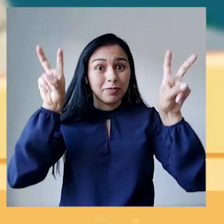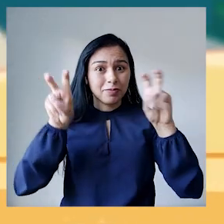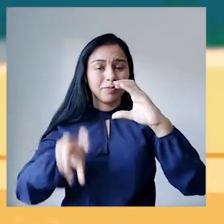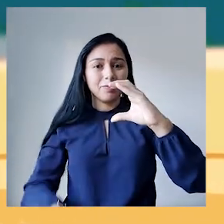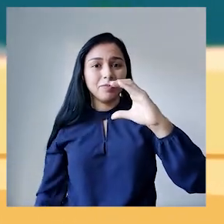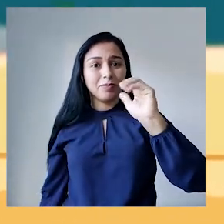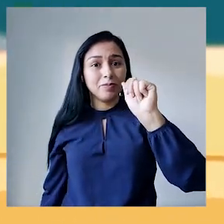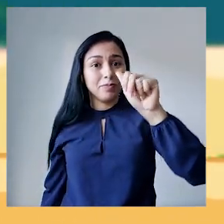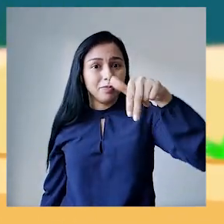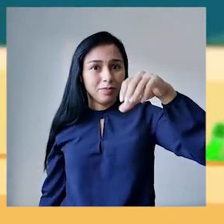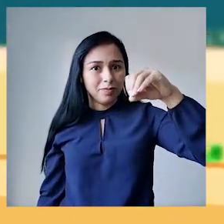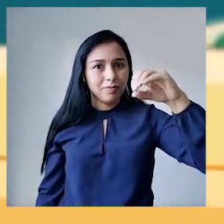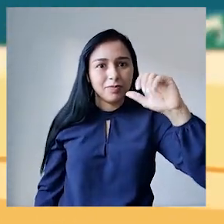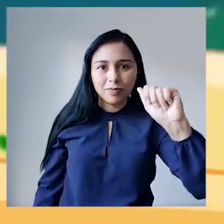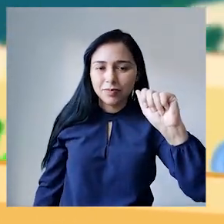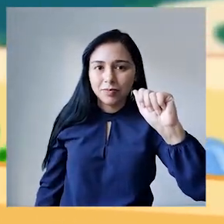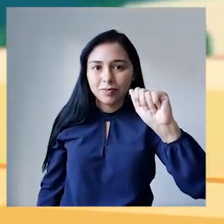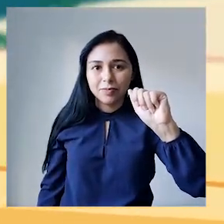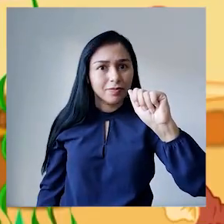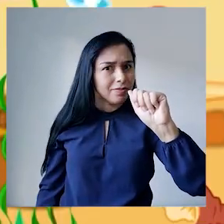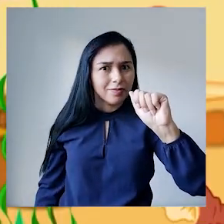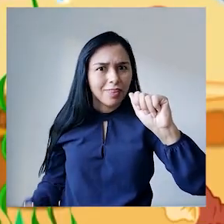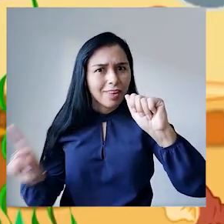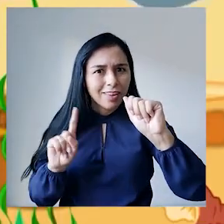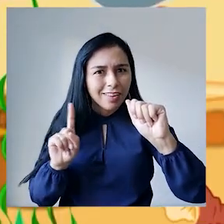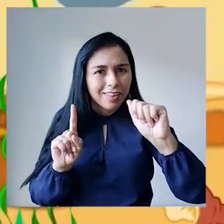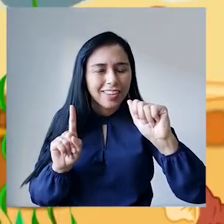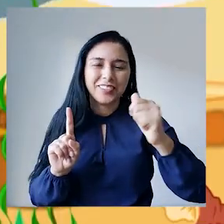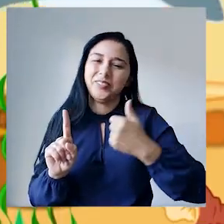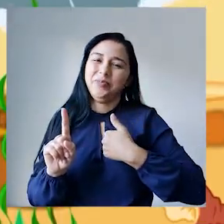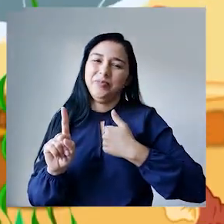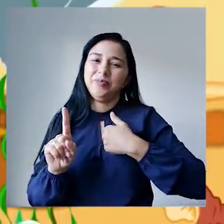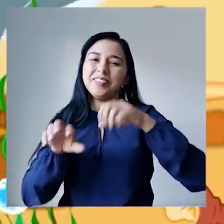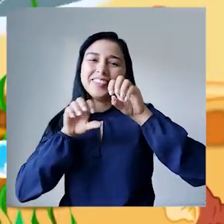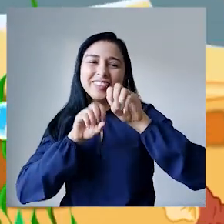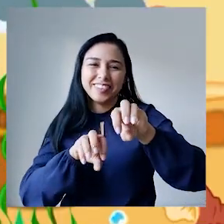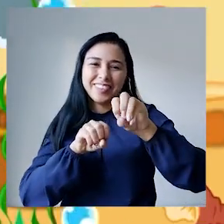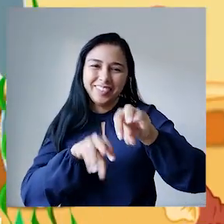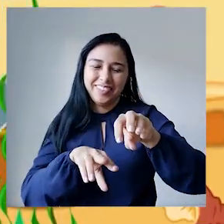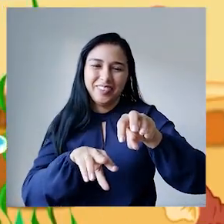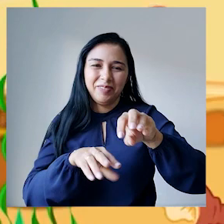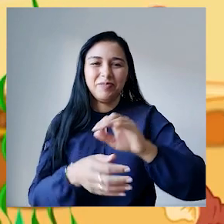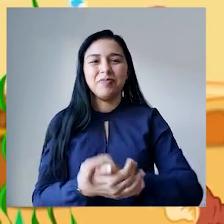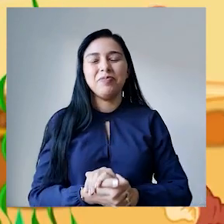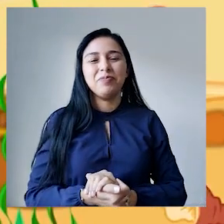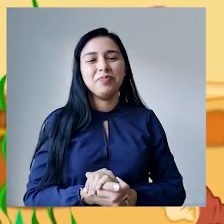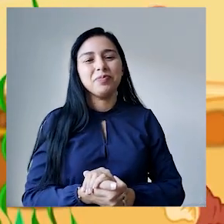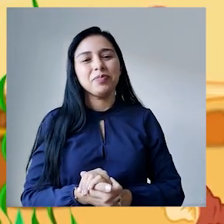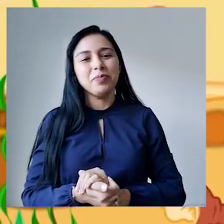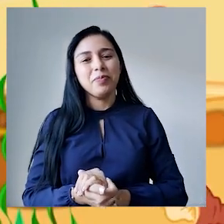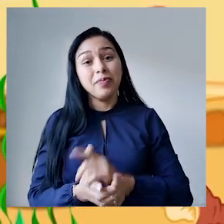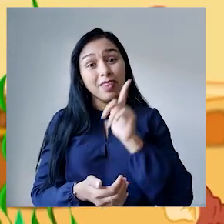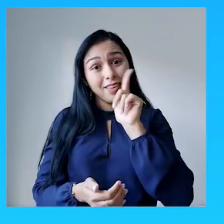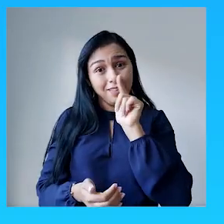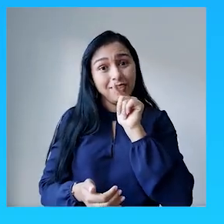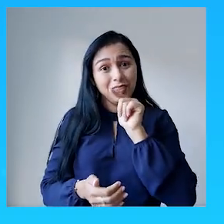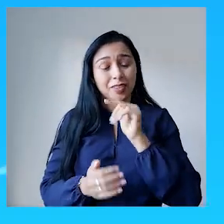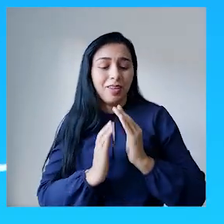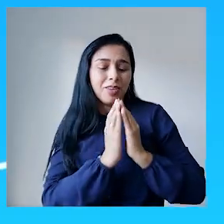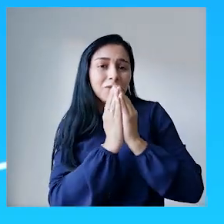musiquinha que fala sobre canoa? Não? Pois eu vou ensinar uma para vocês. Ela é assim, ó.